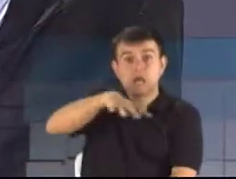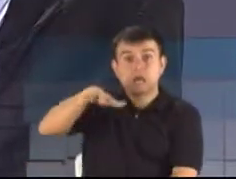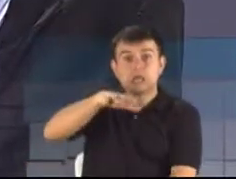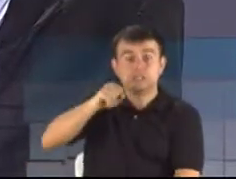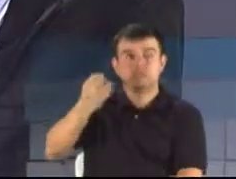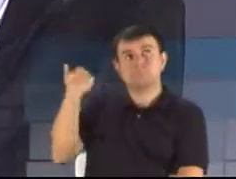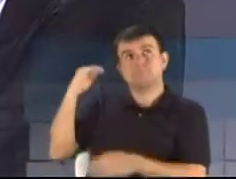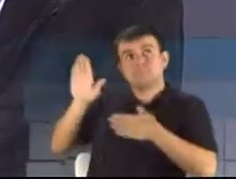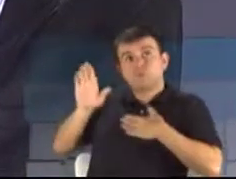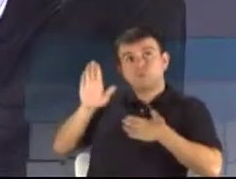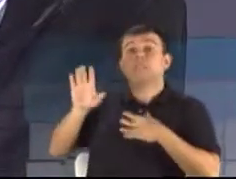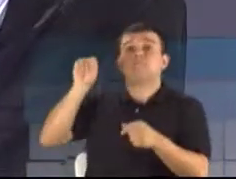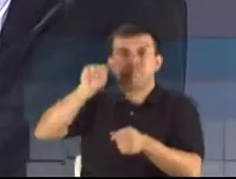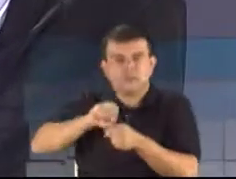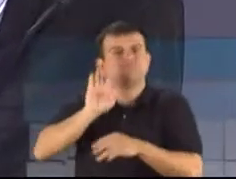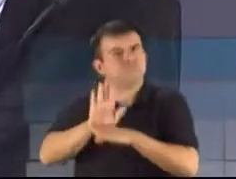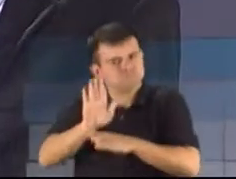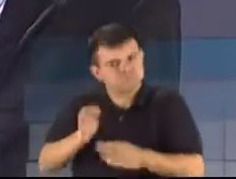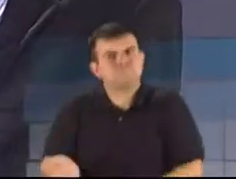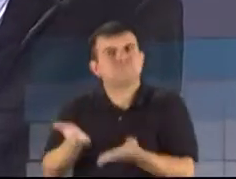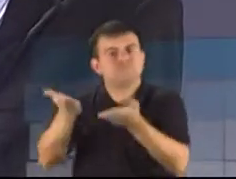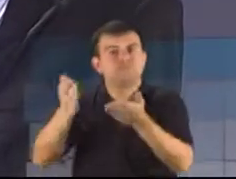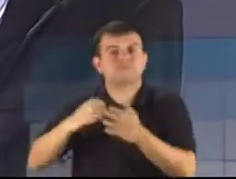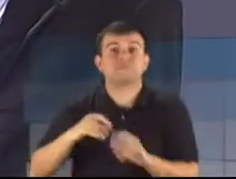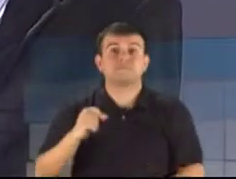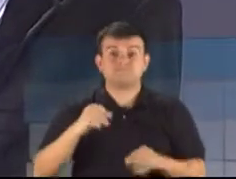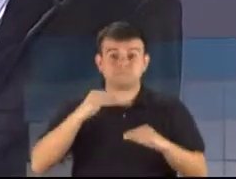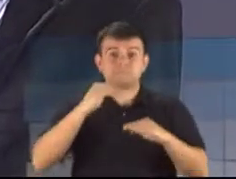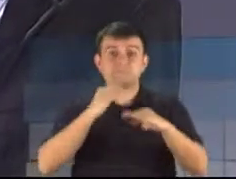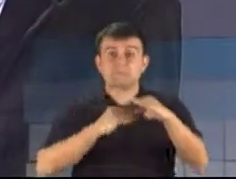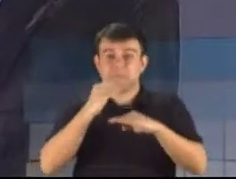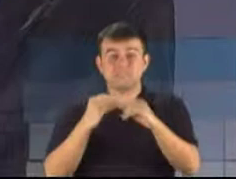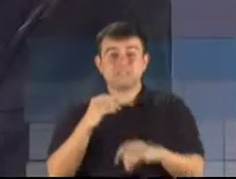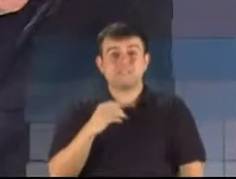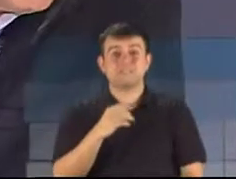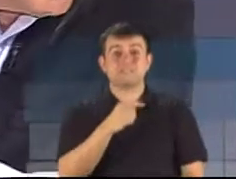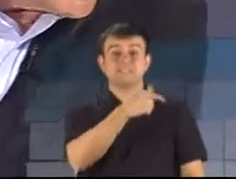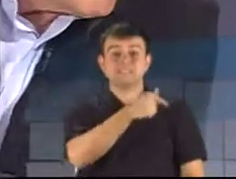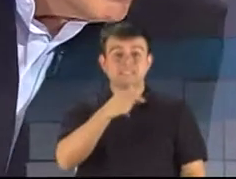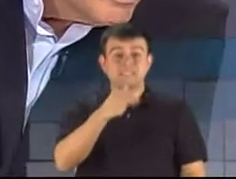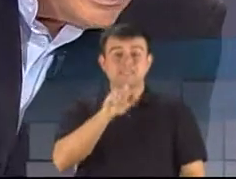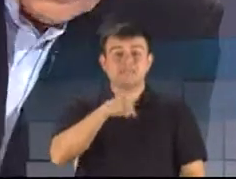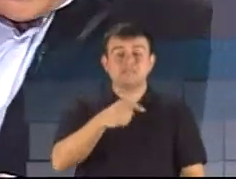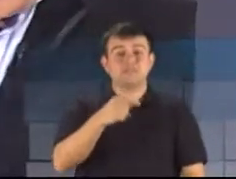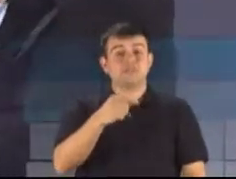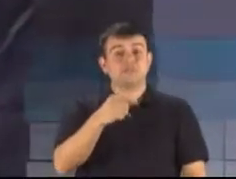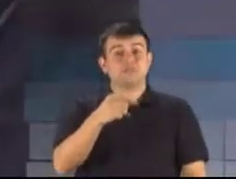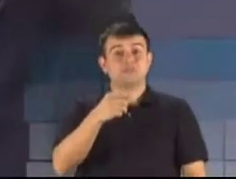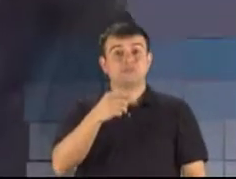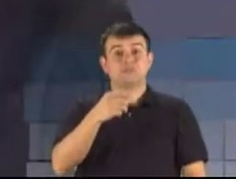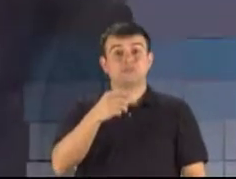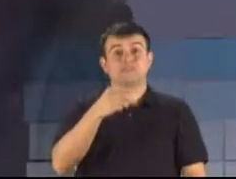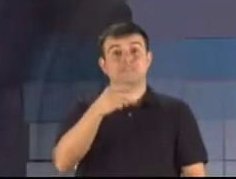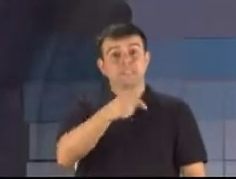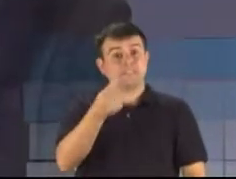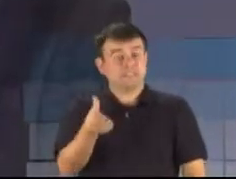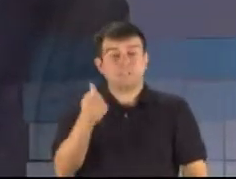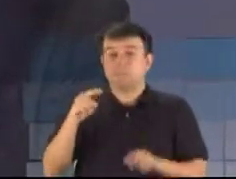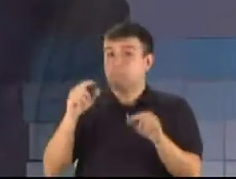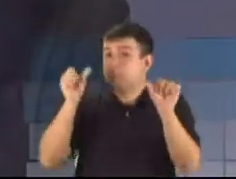A média é mais baixa que os outros governos, 77, 276. E o pior, na Assembleia,